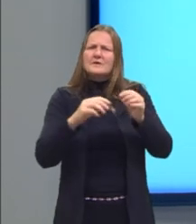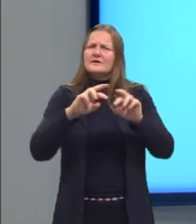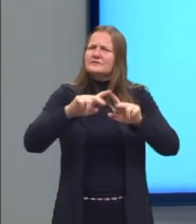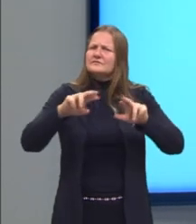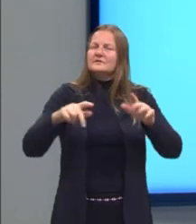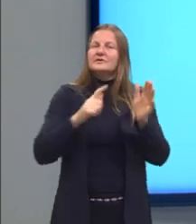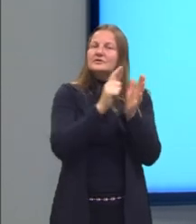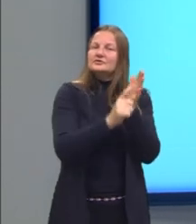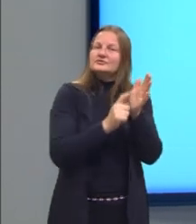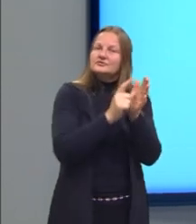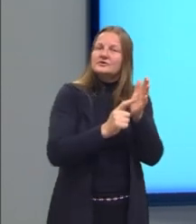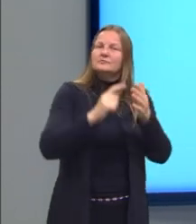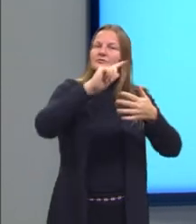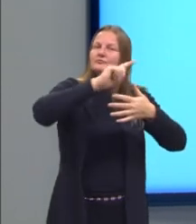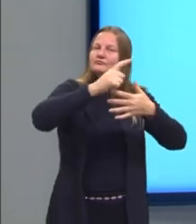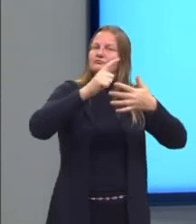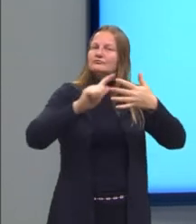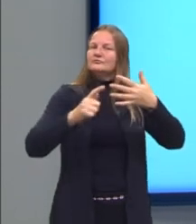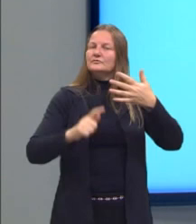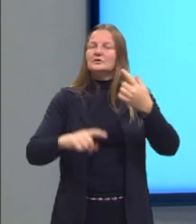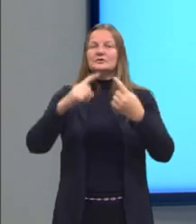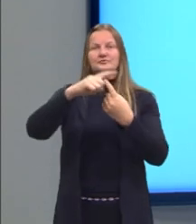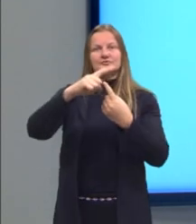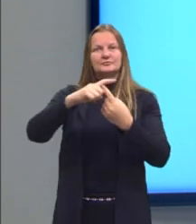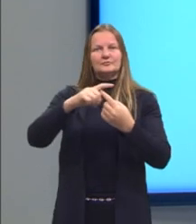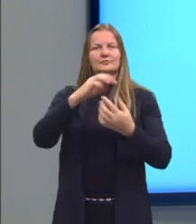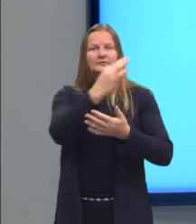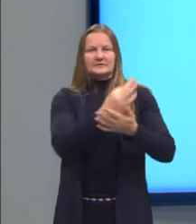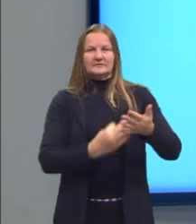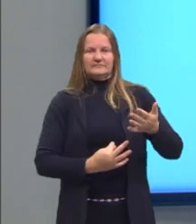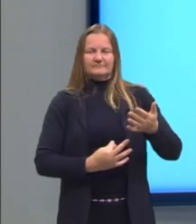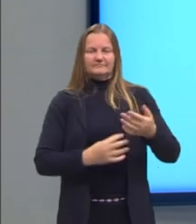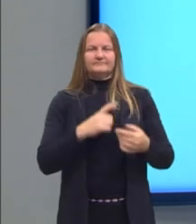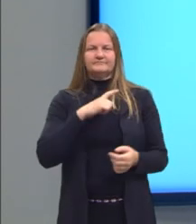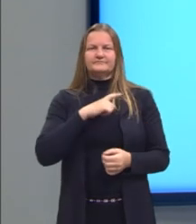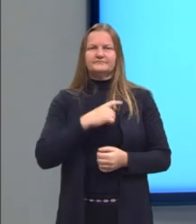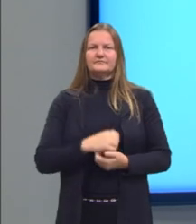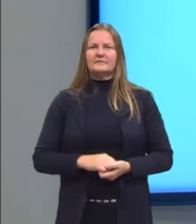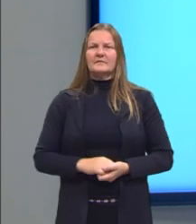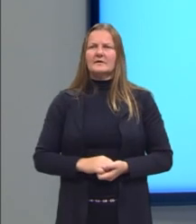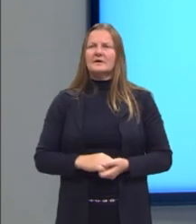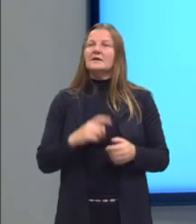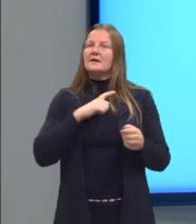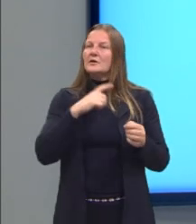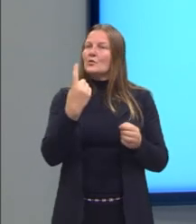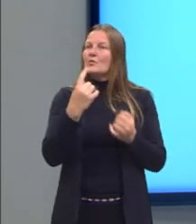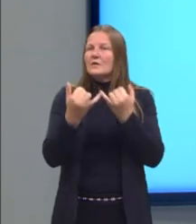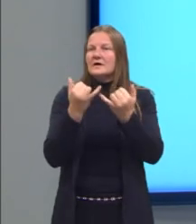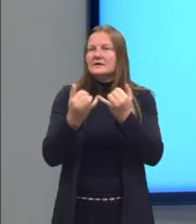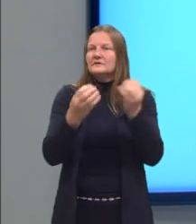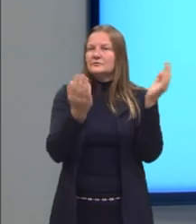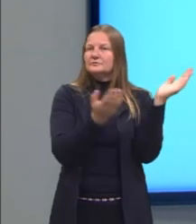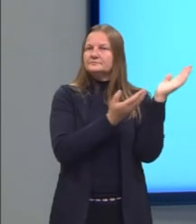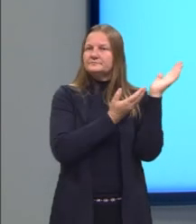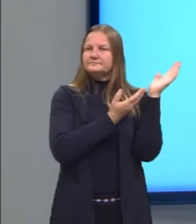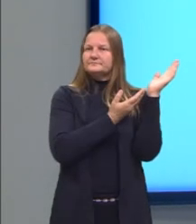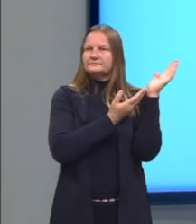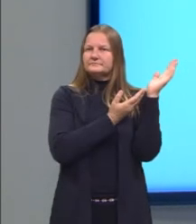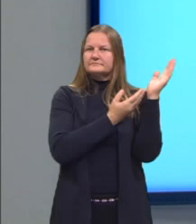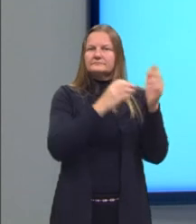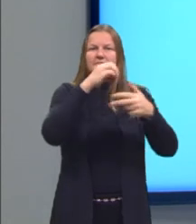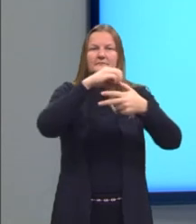gêneros e tipos. E daí a gente tem aí, então, um textinho que diz o seguinte. Lá do Enem